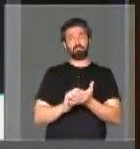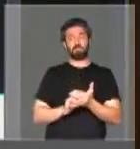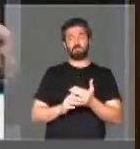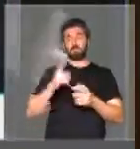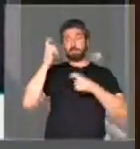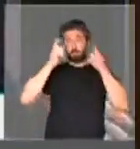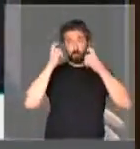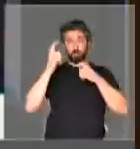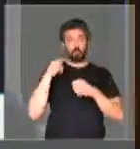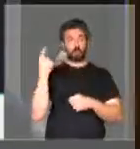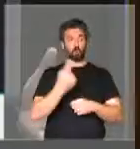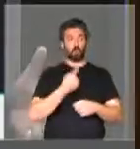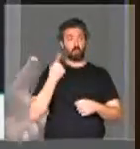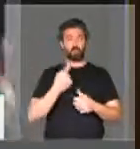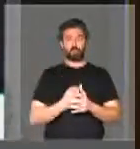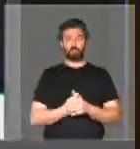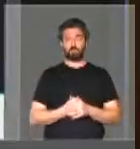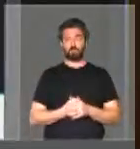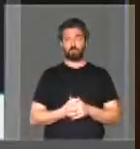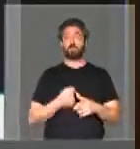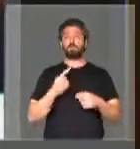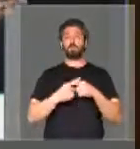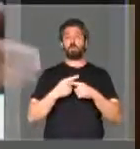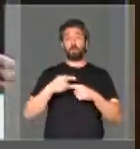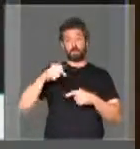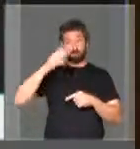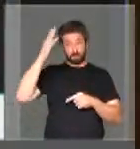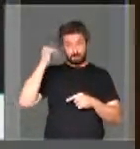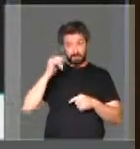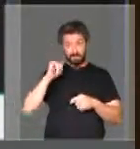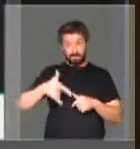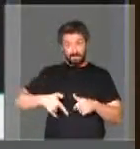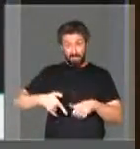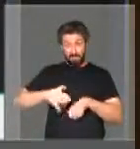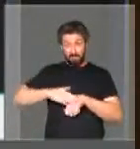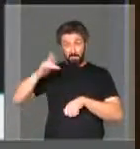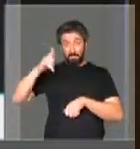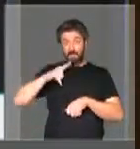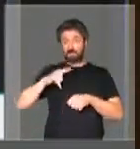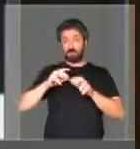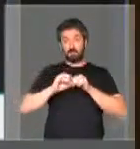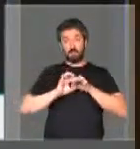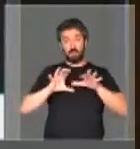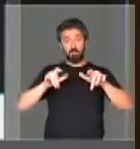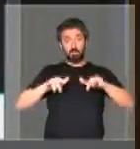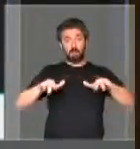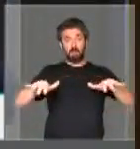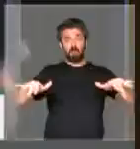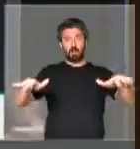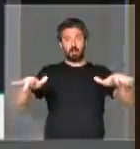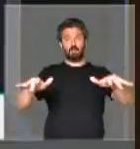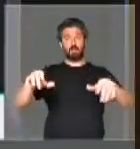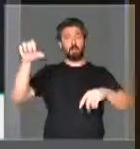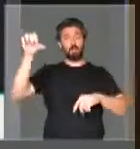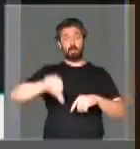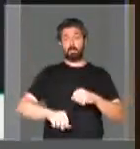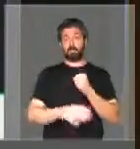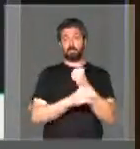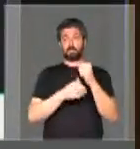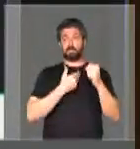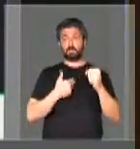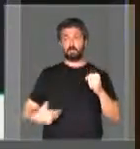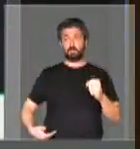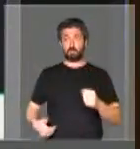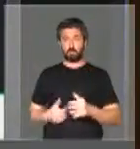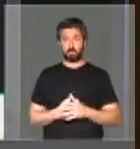às preocupações de todos nós, porque nós sabemos que, quanto mais armas em circulação, pior para a segurança